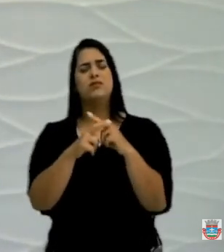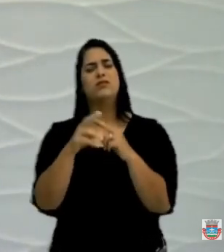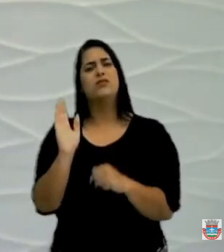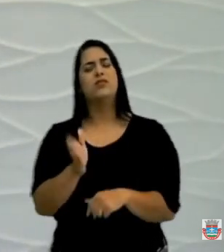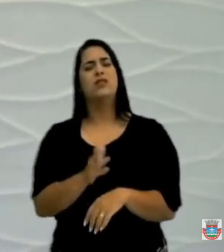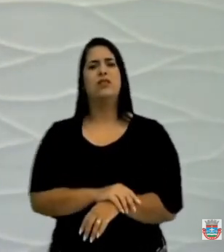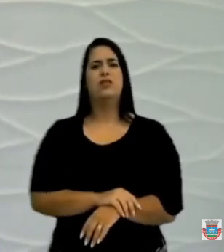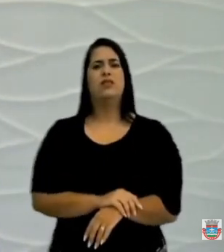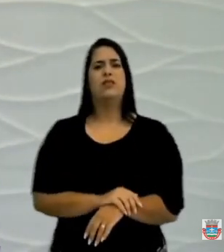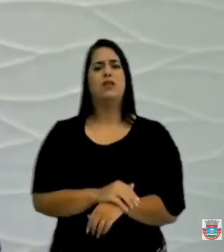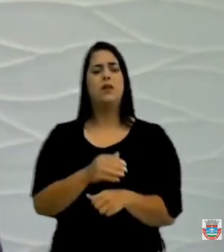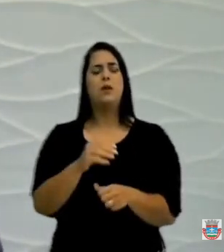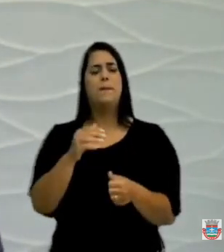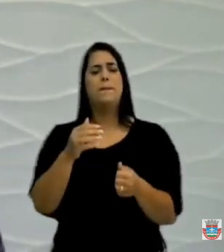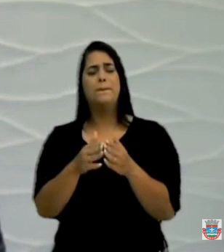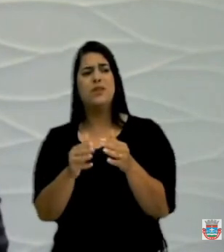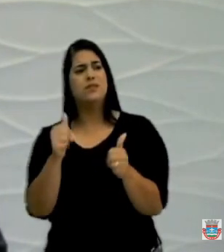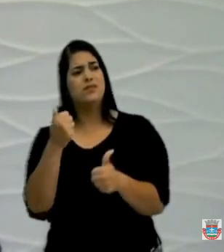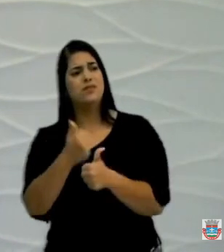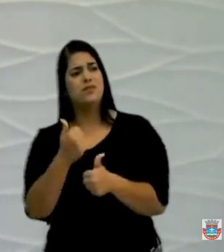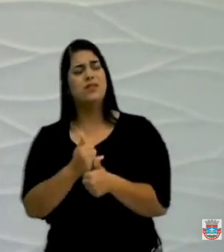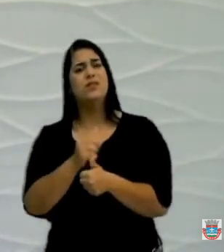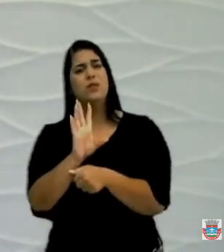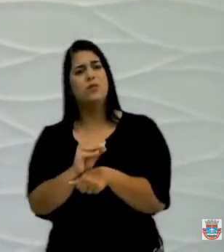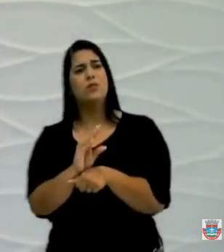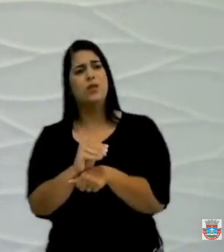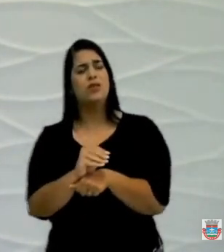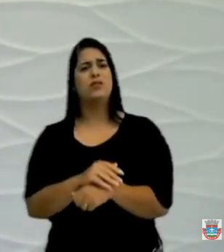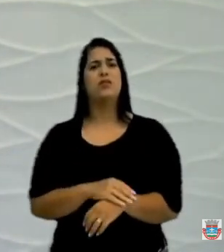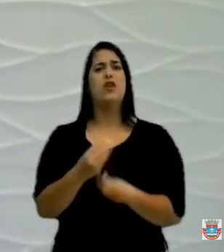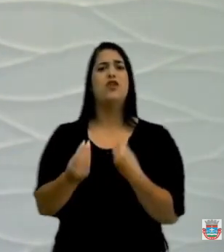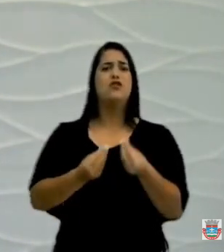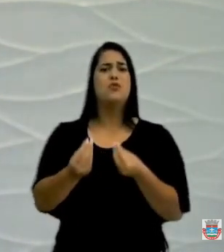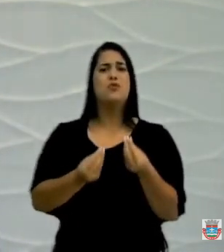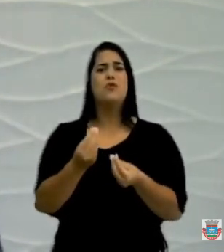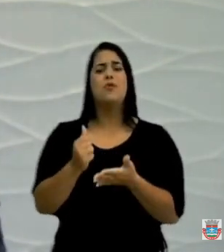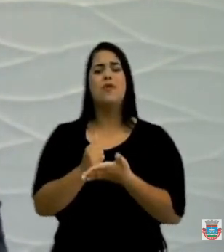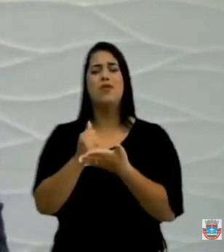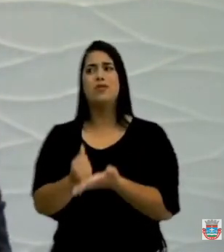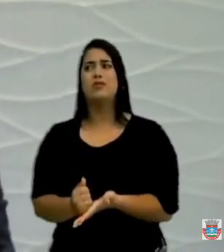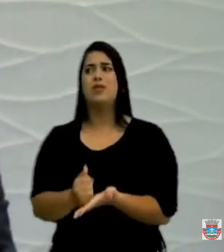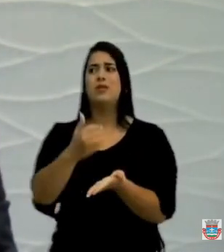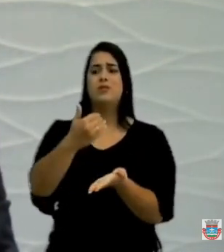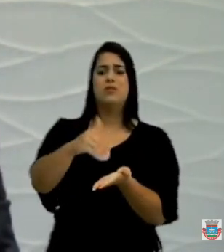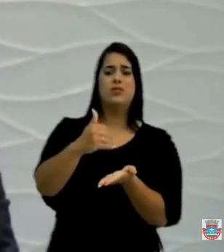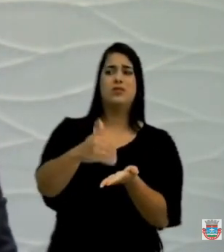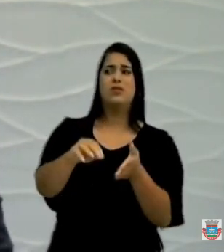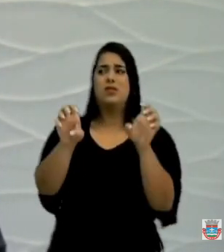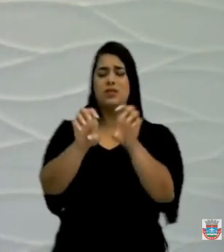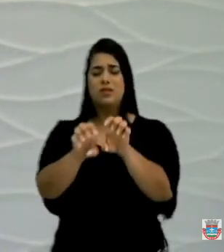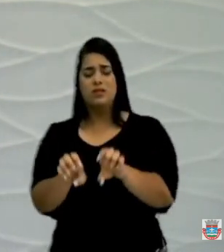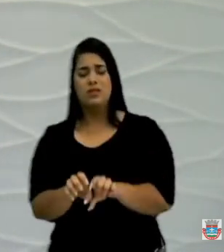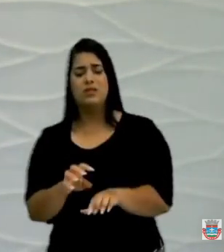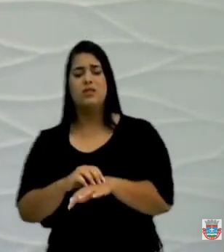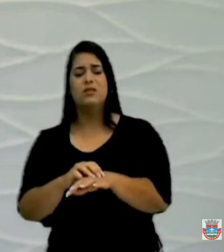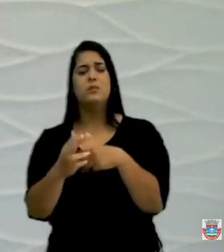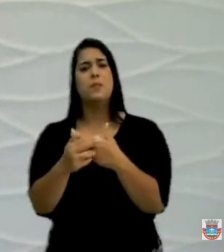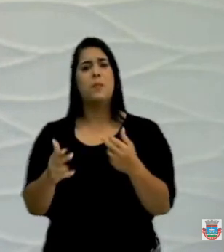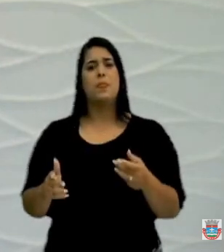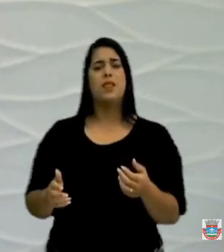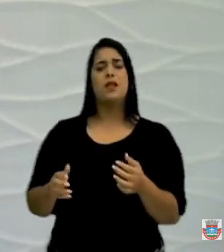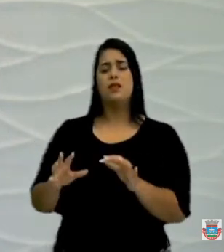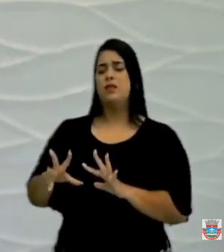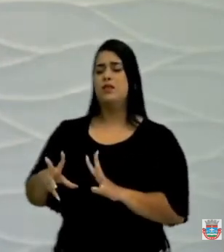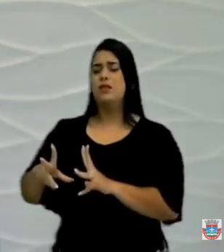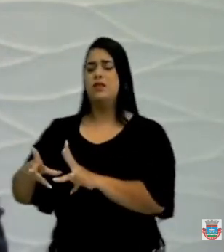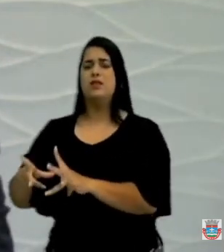o meu assessor ir lá tirar uma foto, está lá do mesmo jeito ainda. Como é que se pode defender uma Secretaria de Infraestrutura? E limpeza urbana? Não pode se defender aqui,